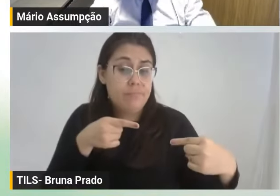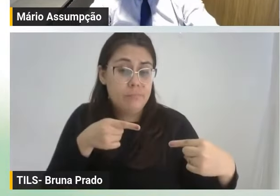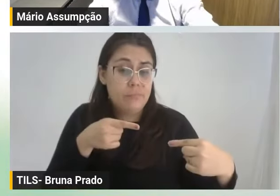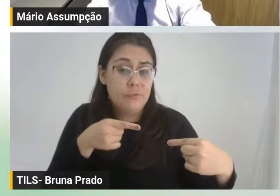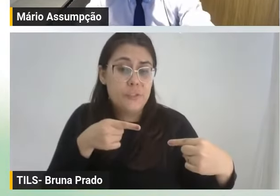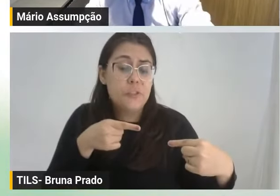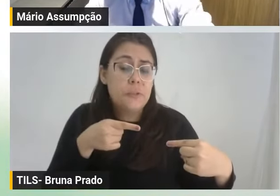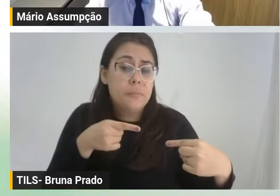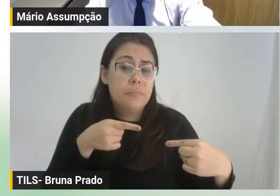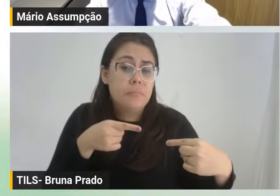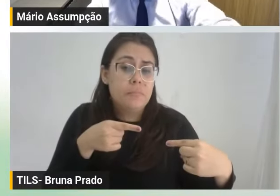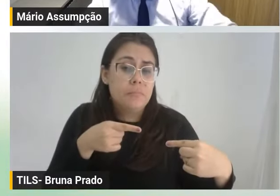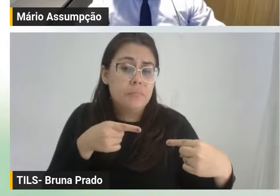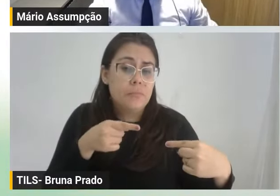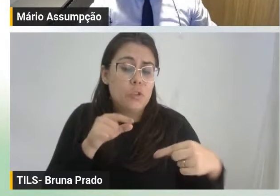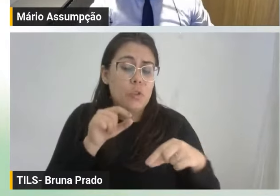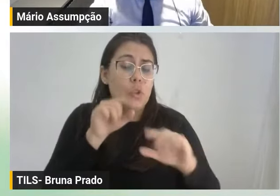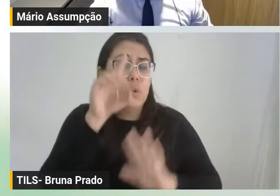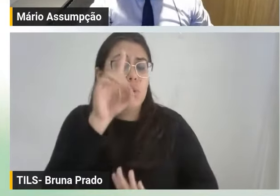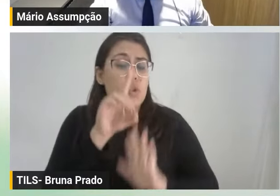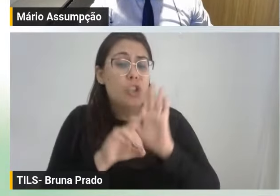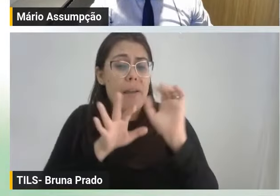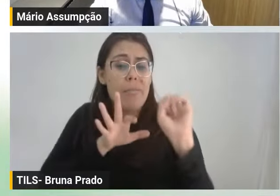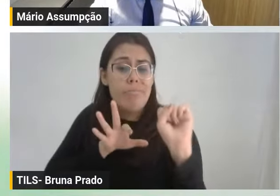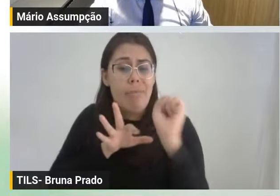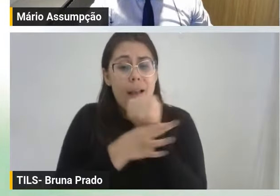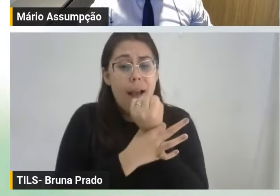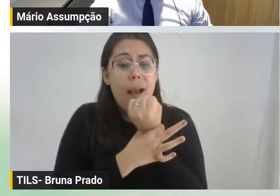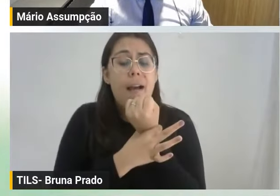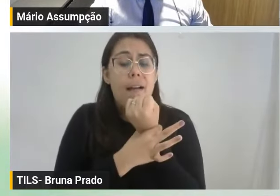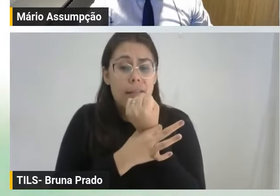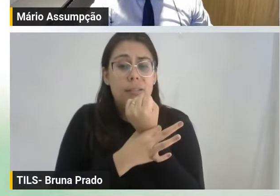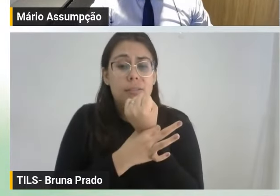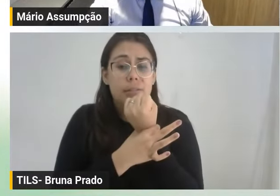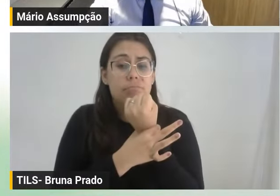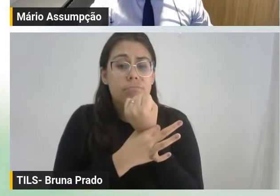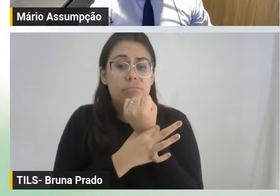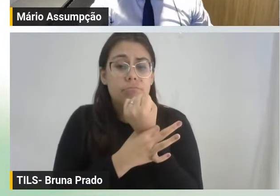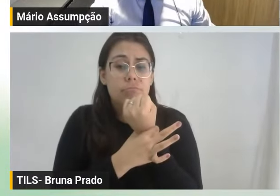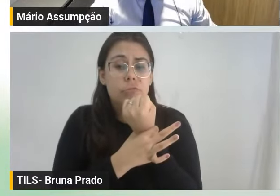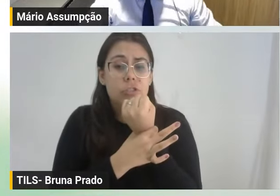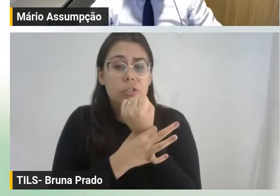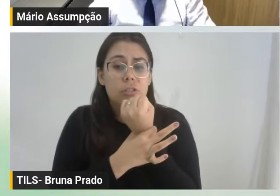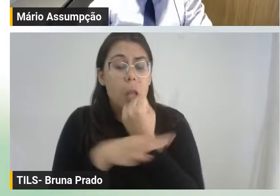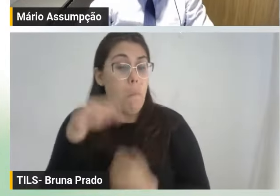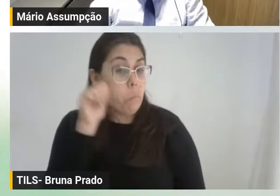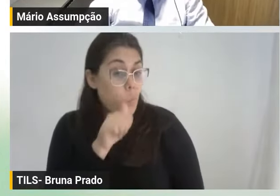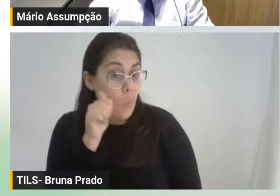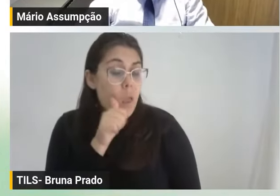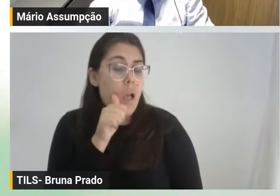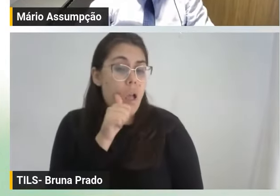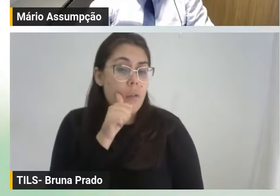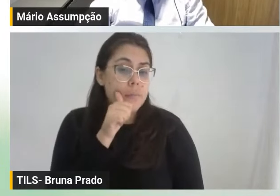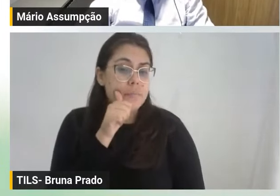da prevalência do direito, da garantia do direito à mulher em